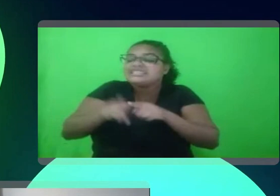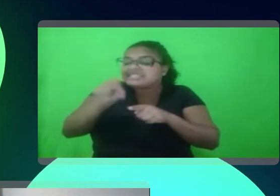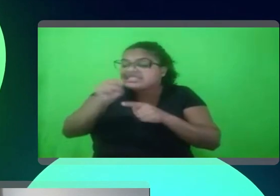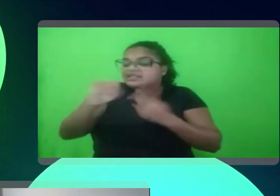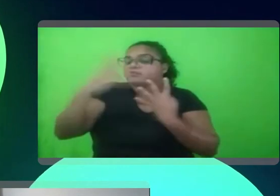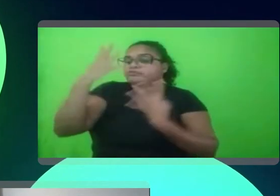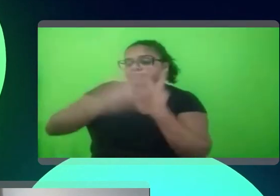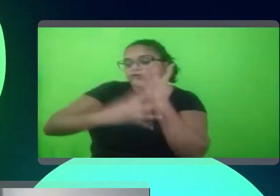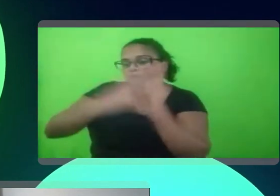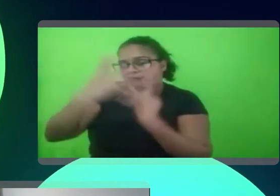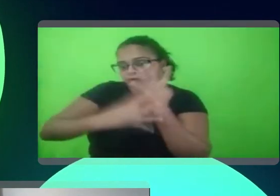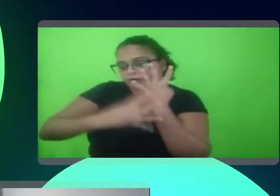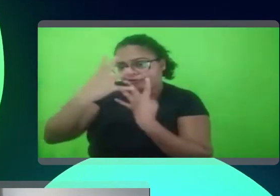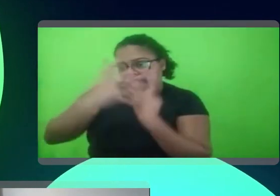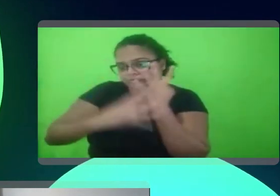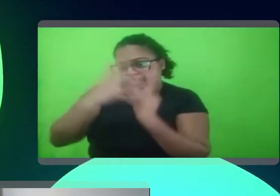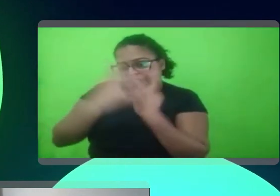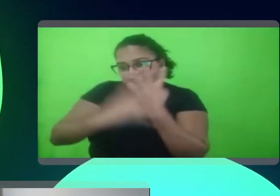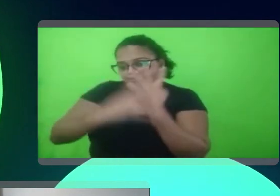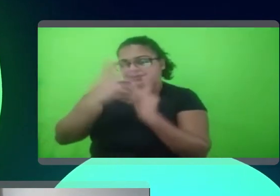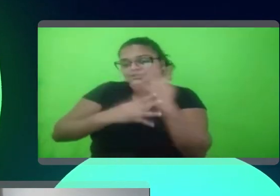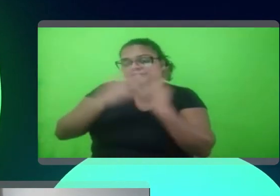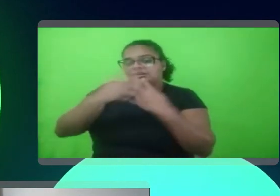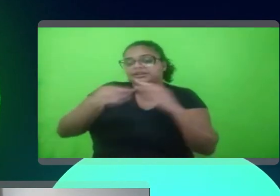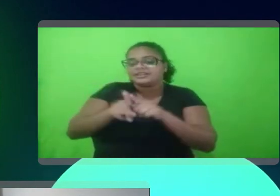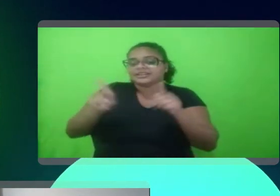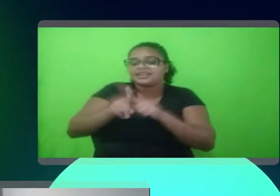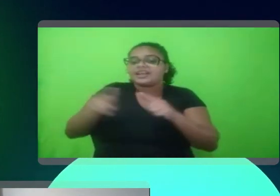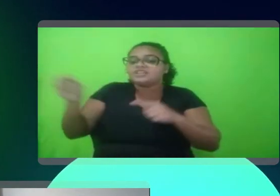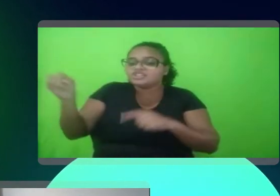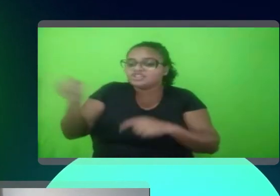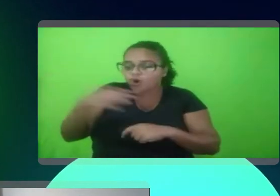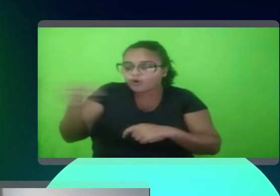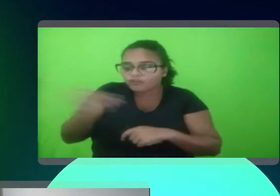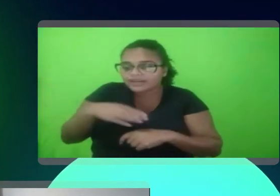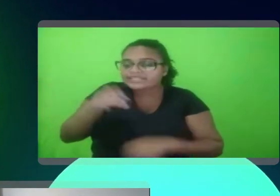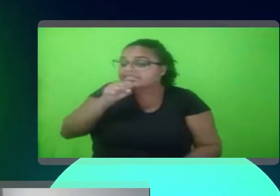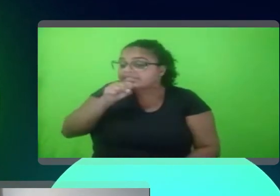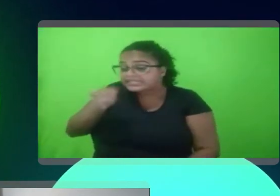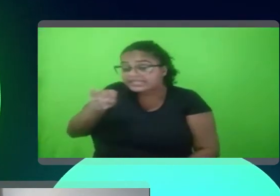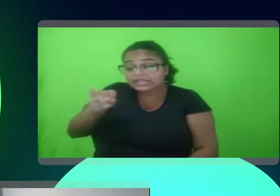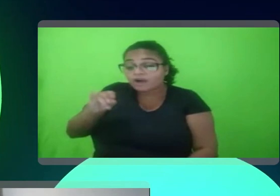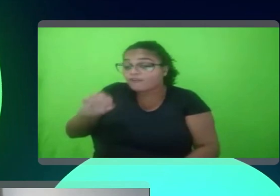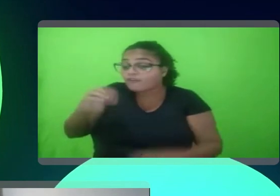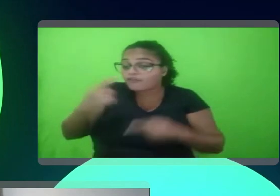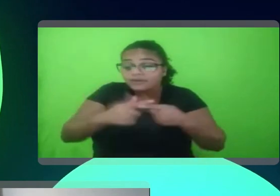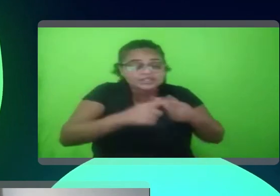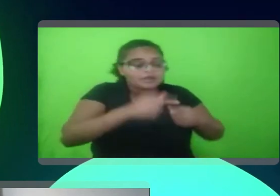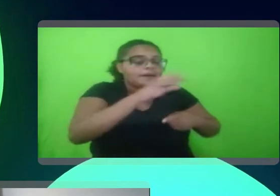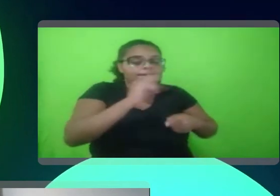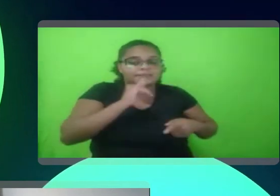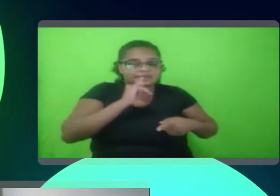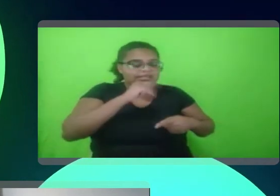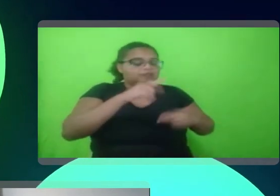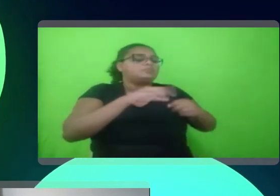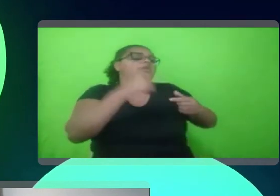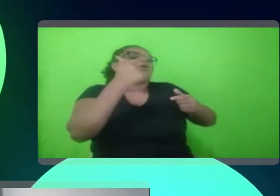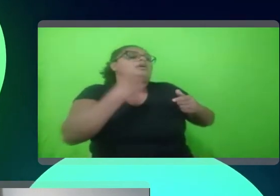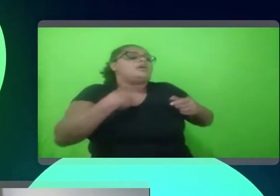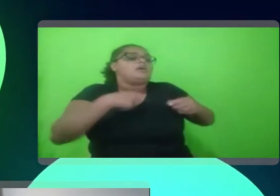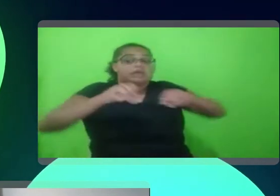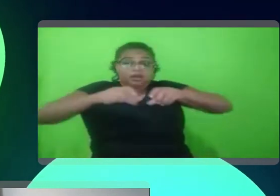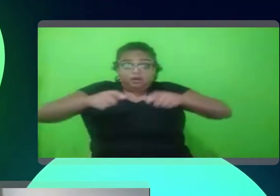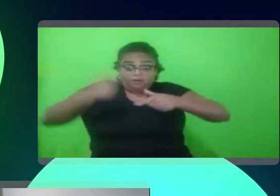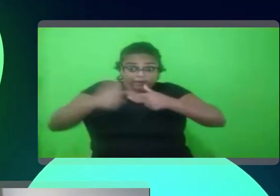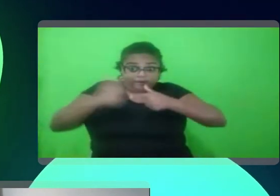seu código, se não o seu código, assim, para quem é novato aí, se você não resolve problemas pequenos para resolver um problema maior,